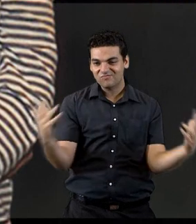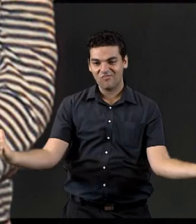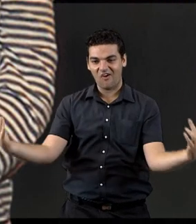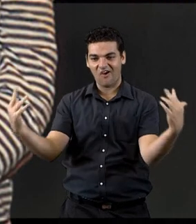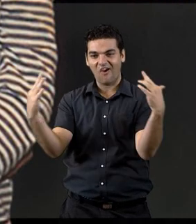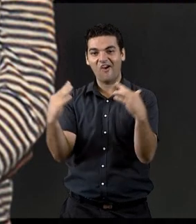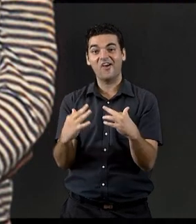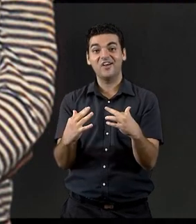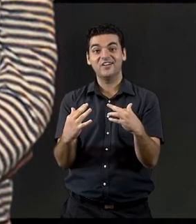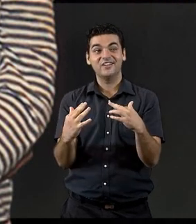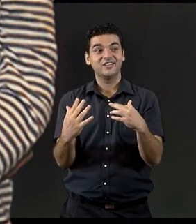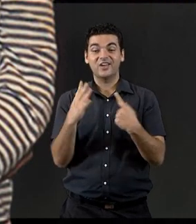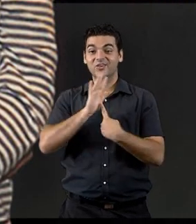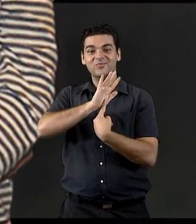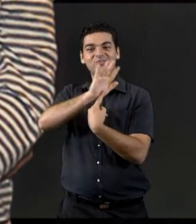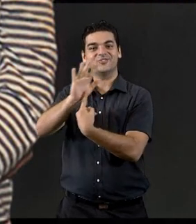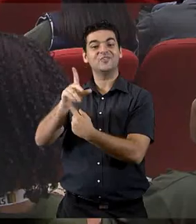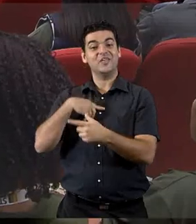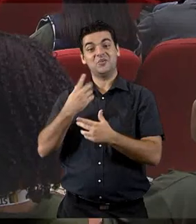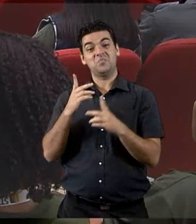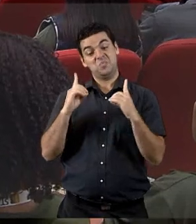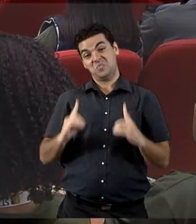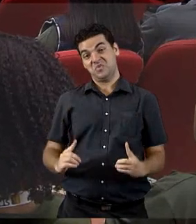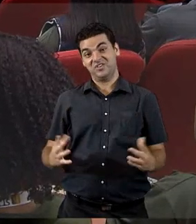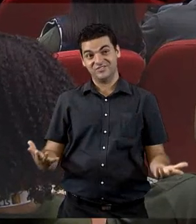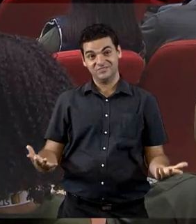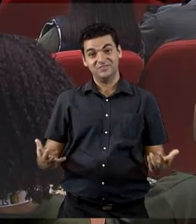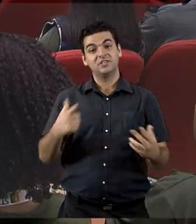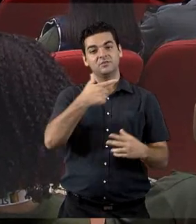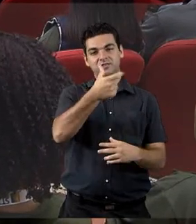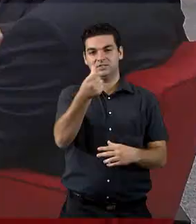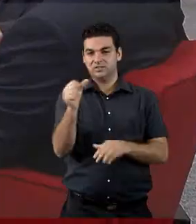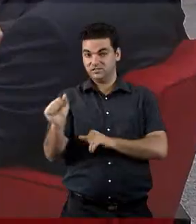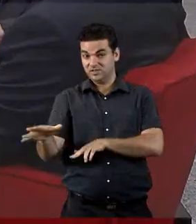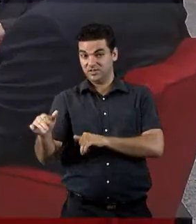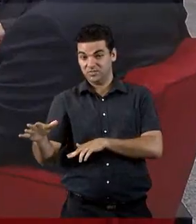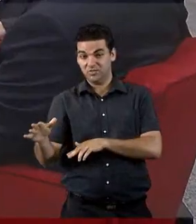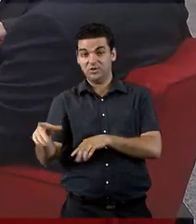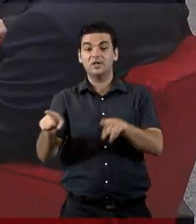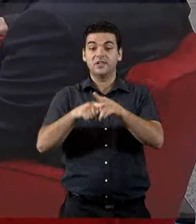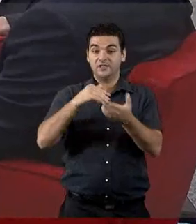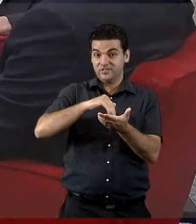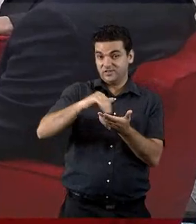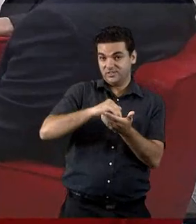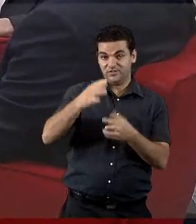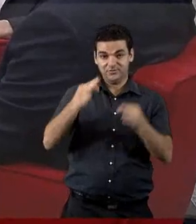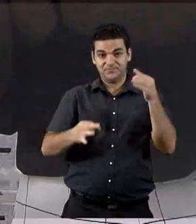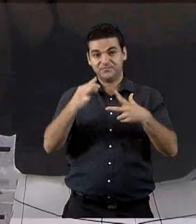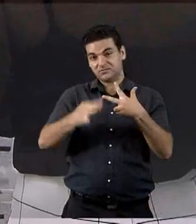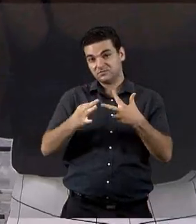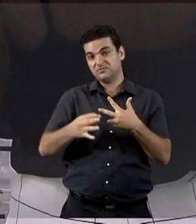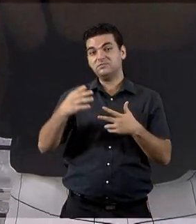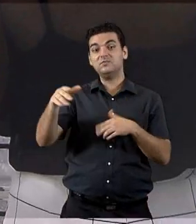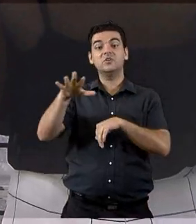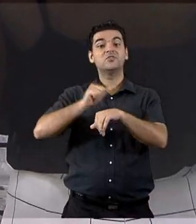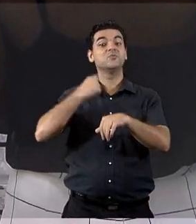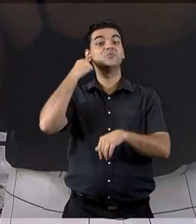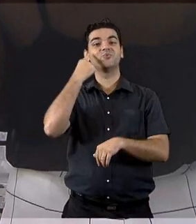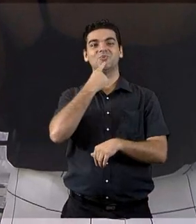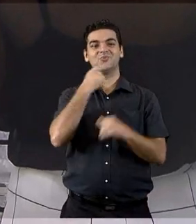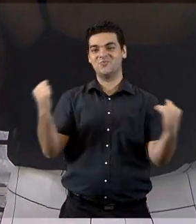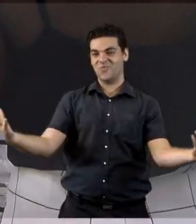colaboradores que apresentam a síndrome. Em 26 de setembro, a Secretaria Judiciária, no Dia Nacional dos Surdos,